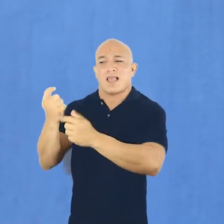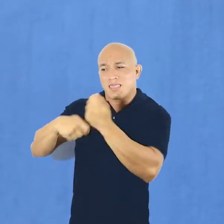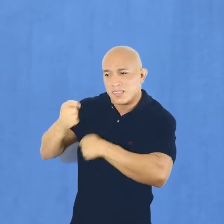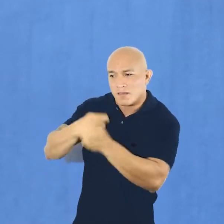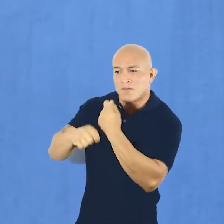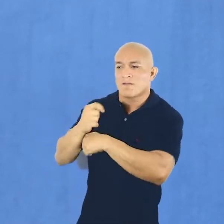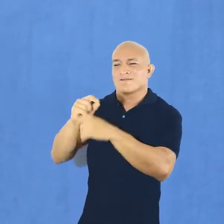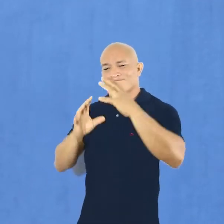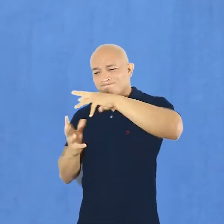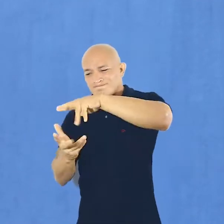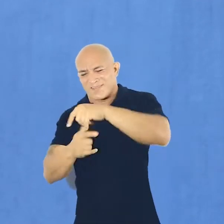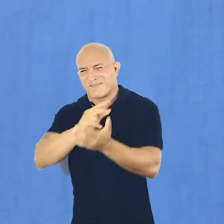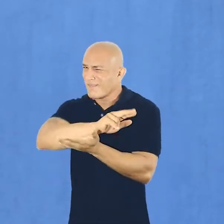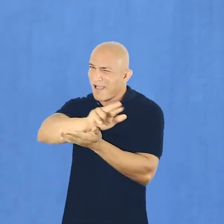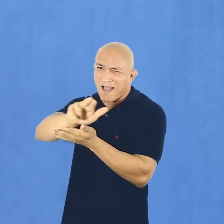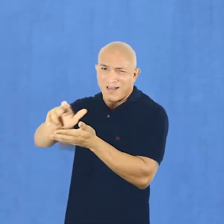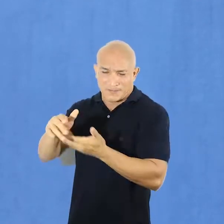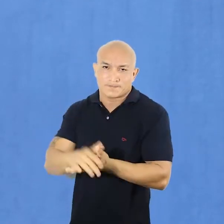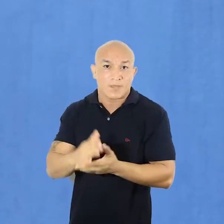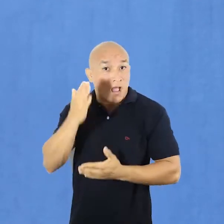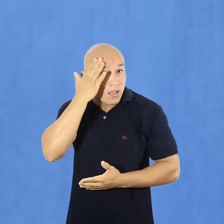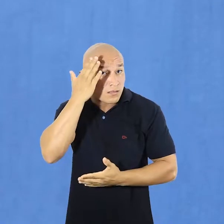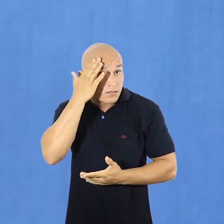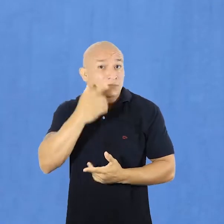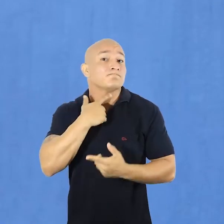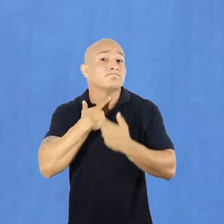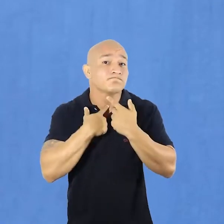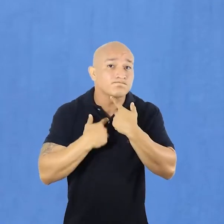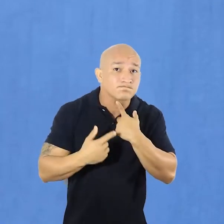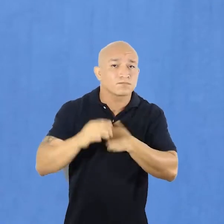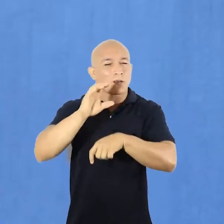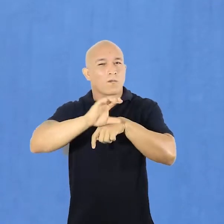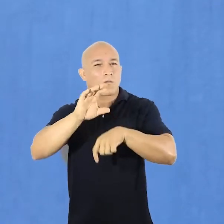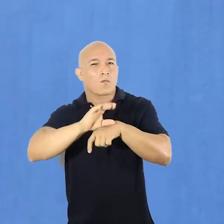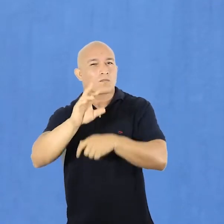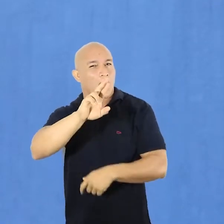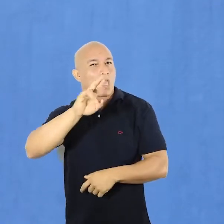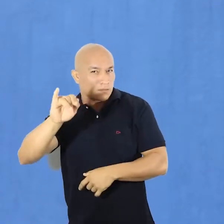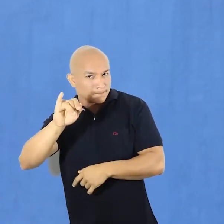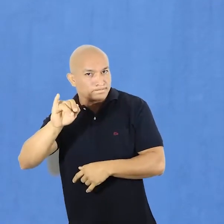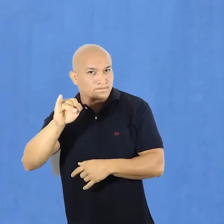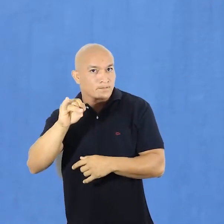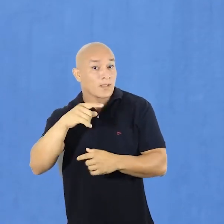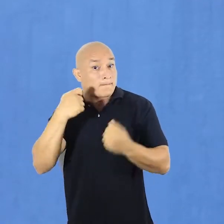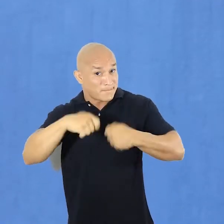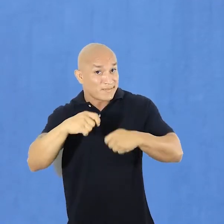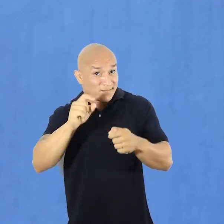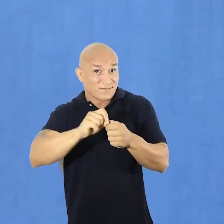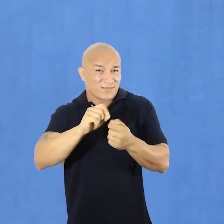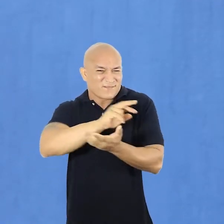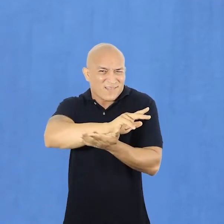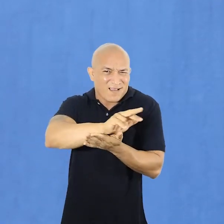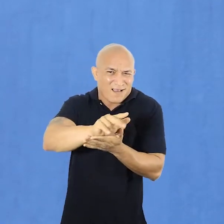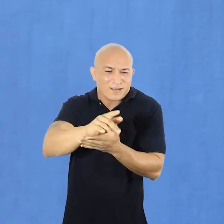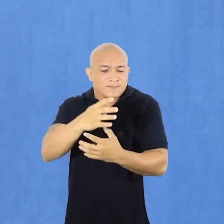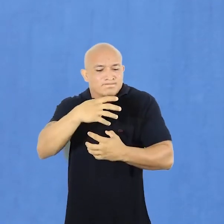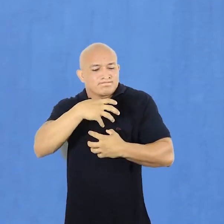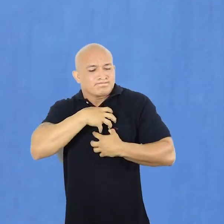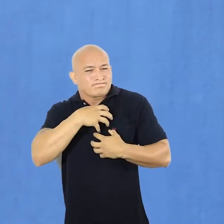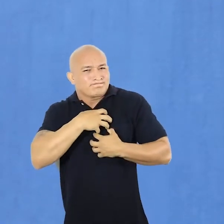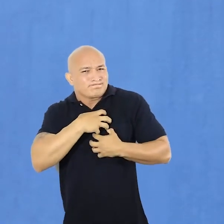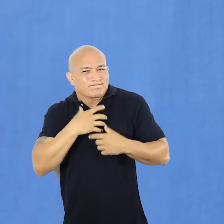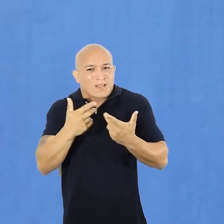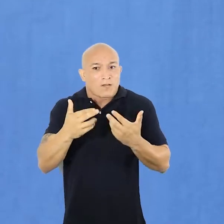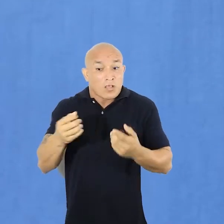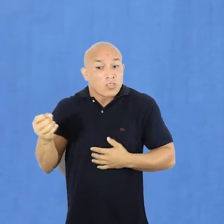Negócios Internacionais e tantas outras. Entendemos que aquele que deseja ingressar no curso de RI, deva ter proatividade,